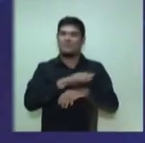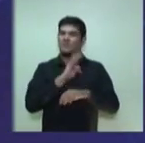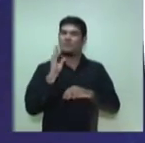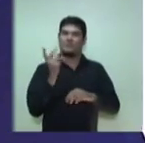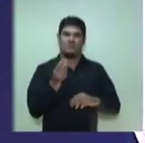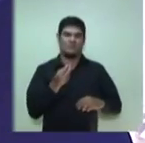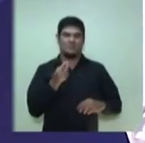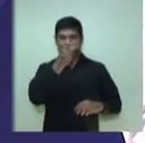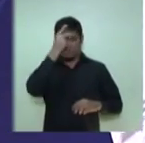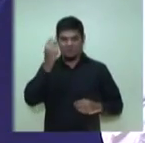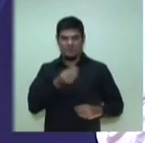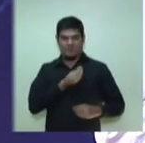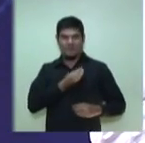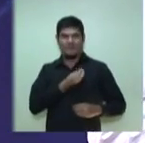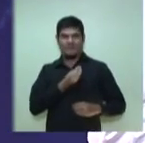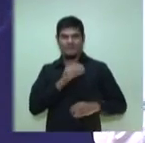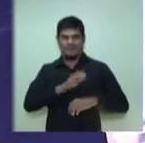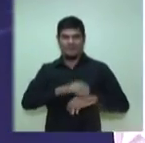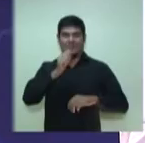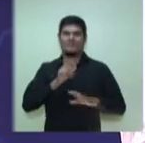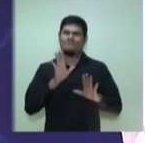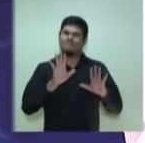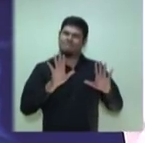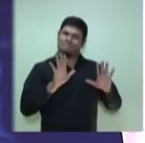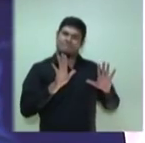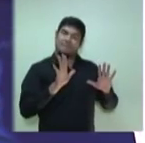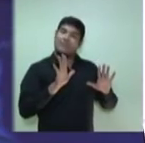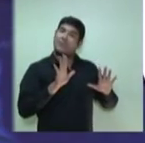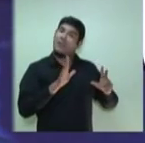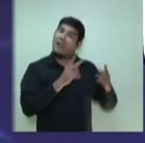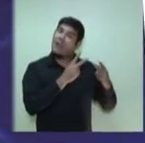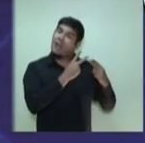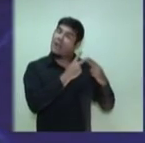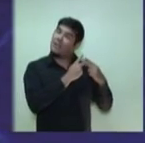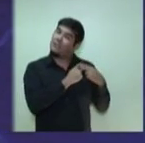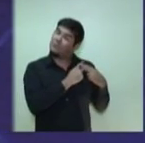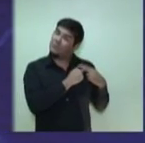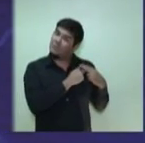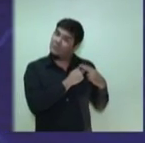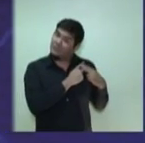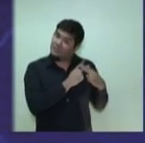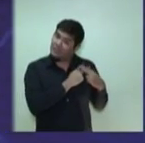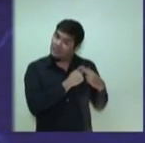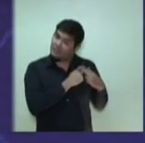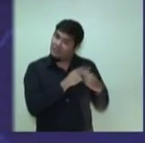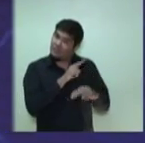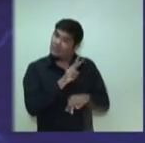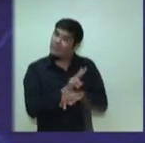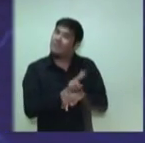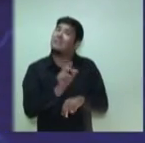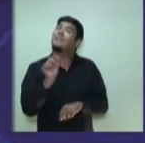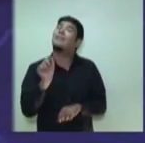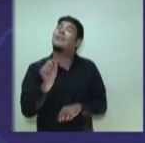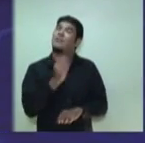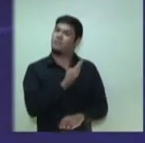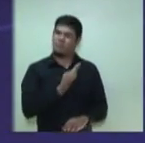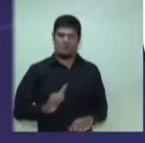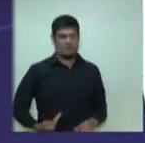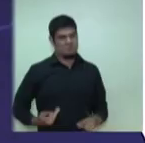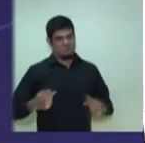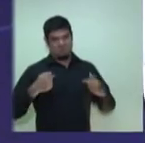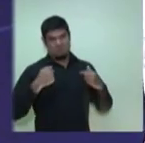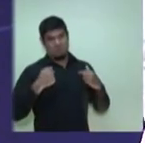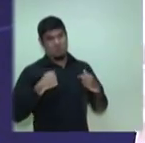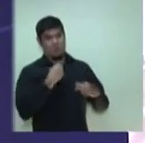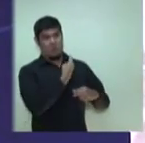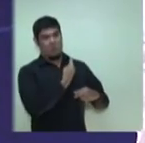cumprimentá-los. Marcos, olha lá. A responsabilidade constitucional por segurança pública é do governo do Estado. Então, o governo do